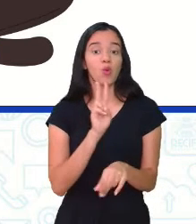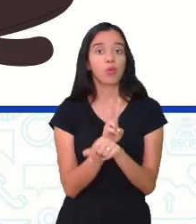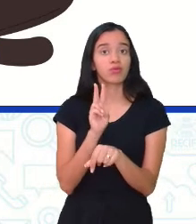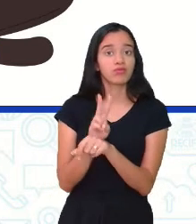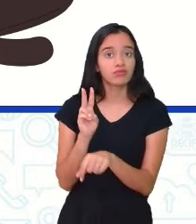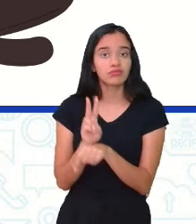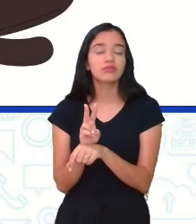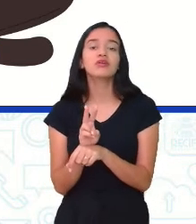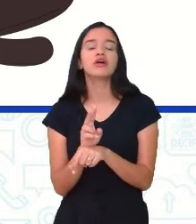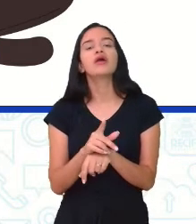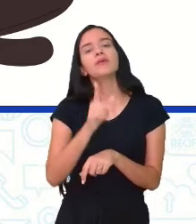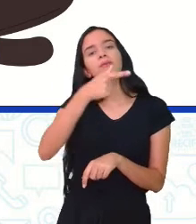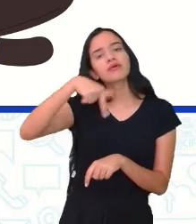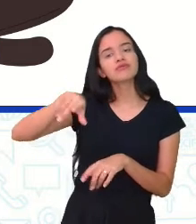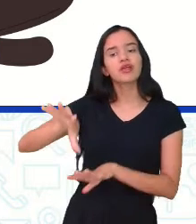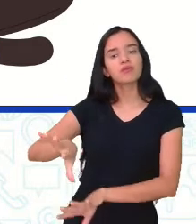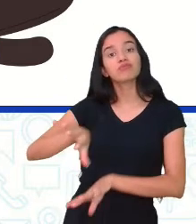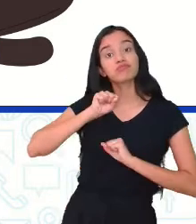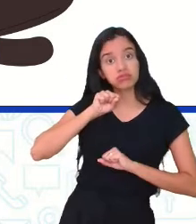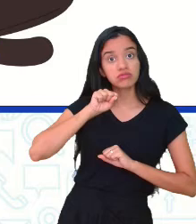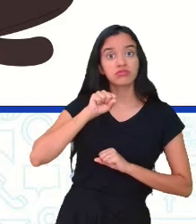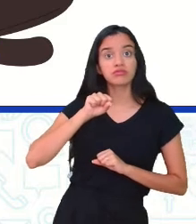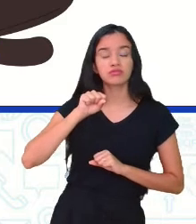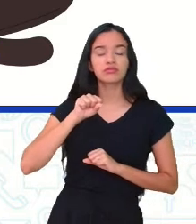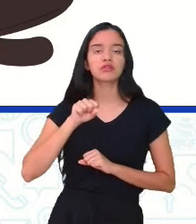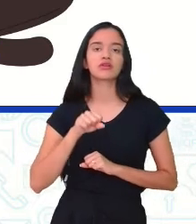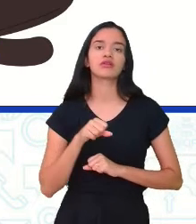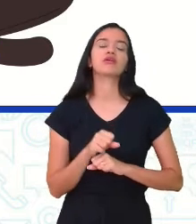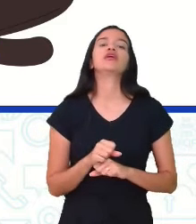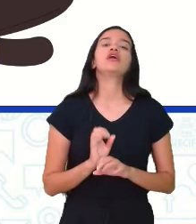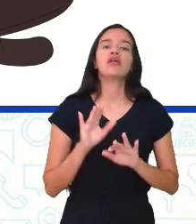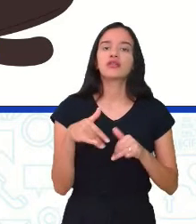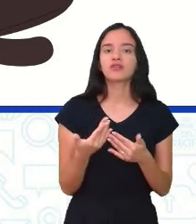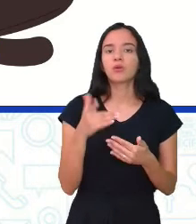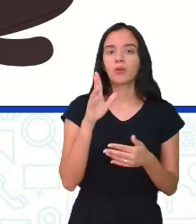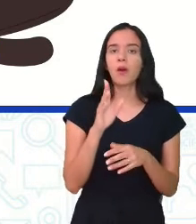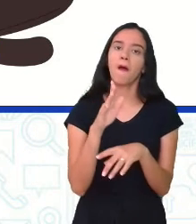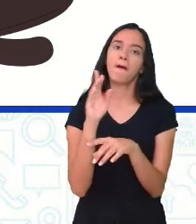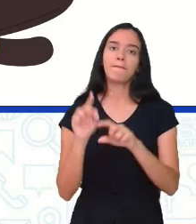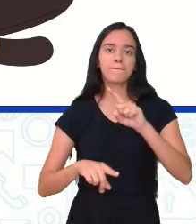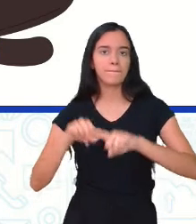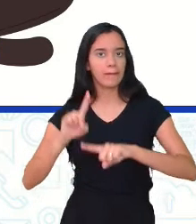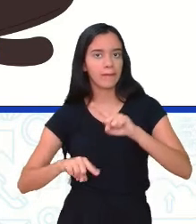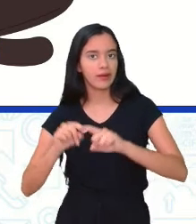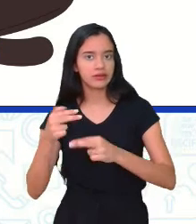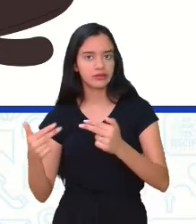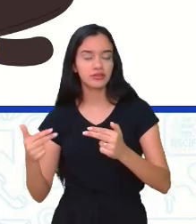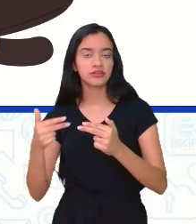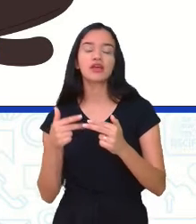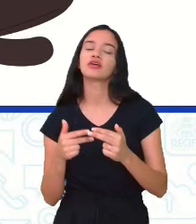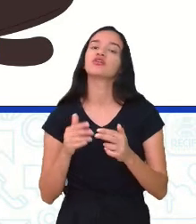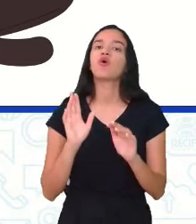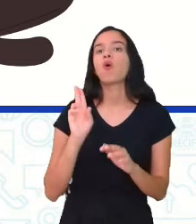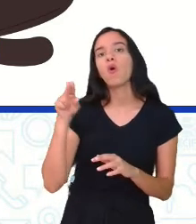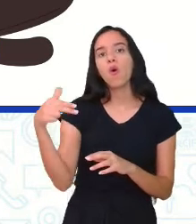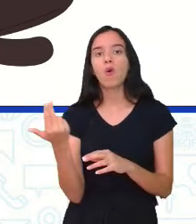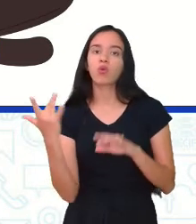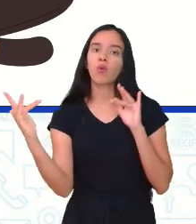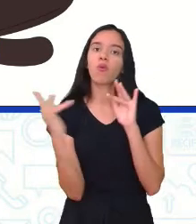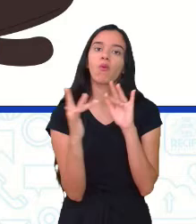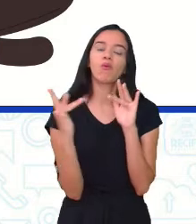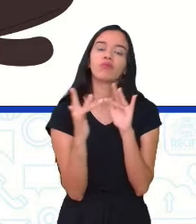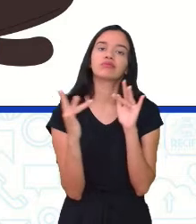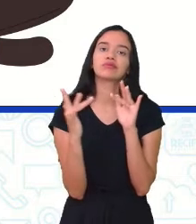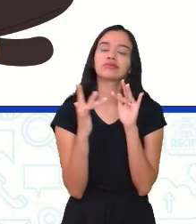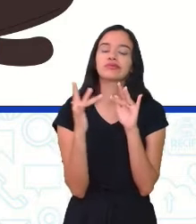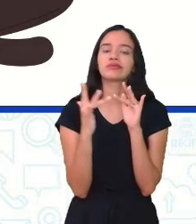para que você não seja contaminado naquele momento. Então, esses objetos que cortam o contato com o sangue